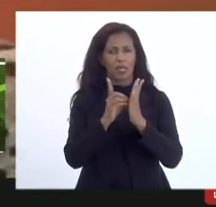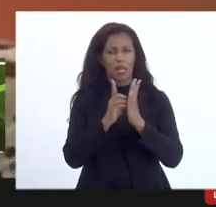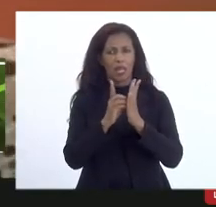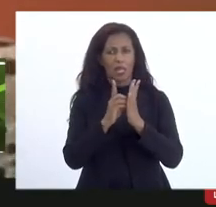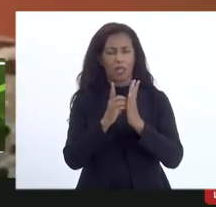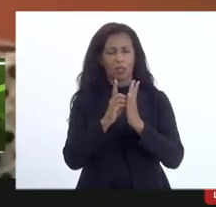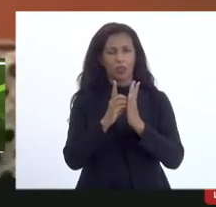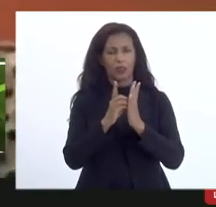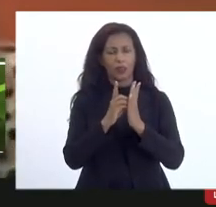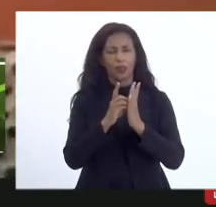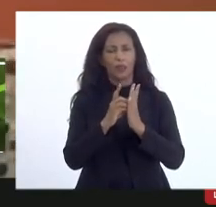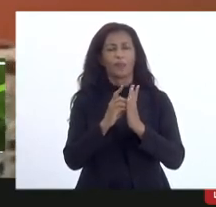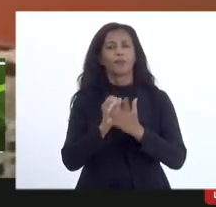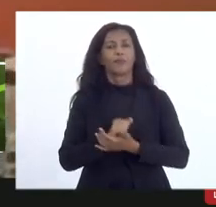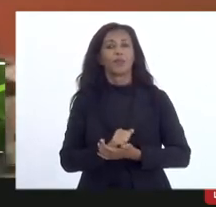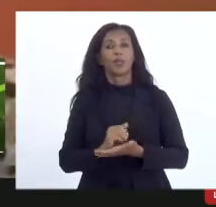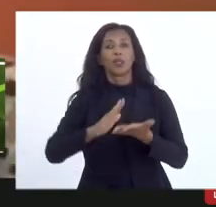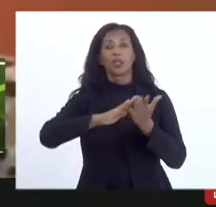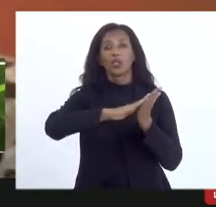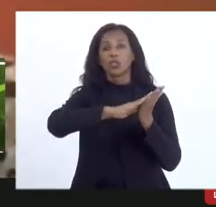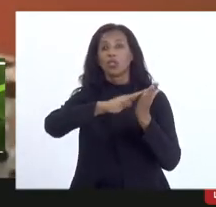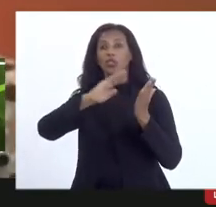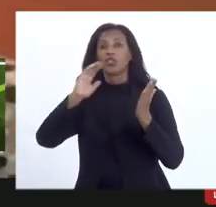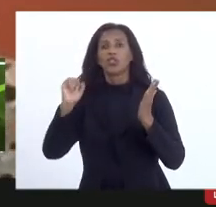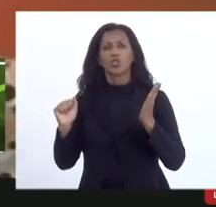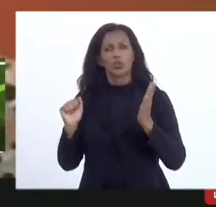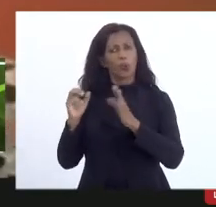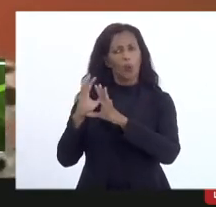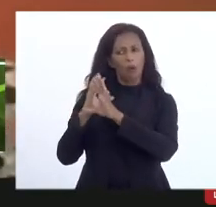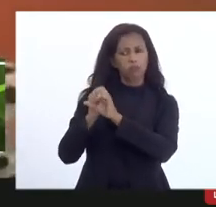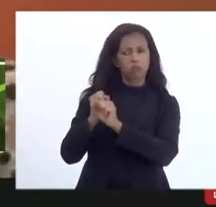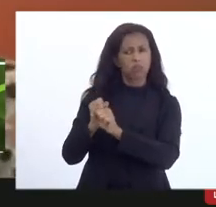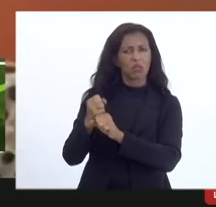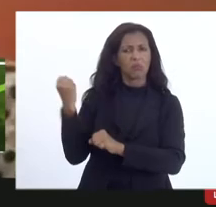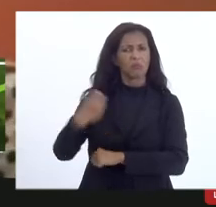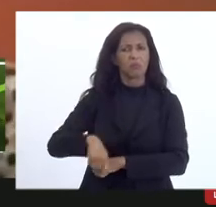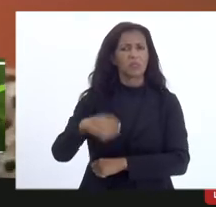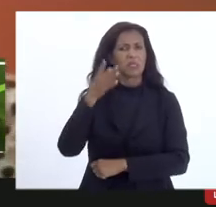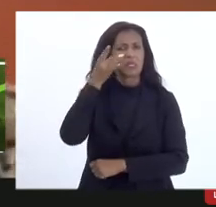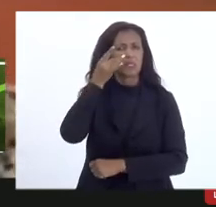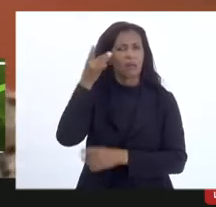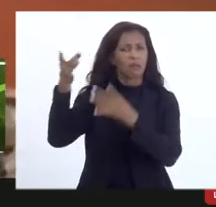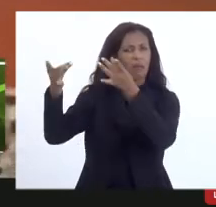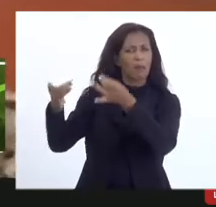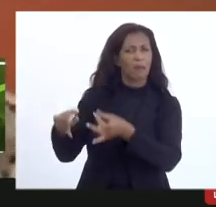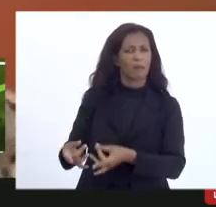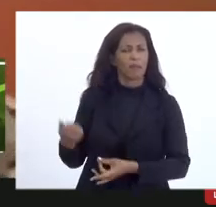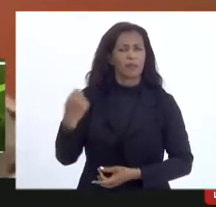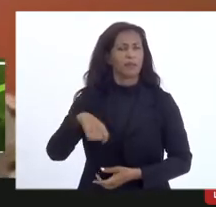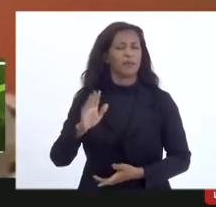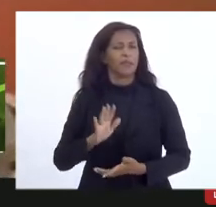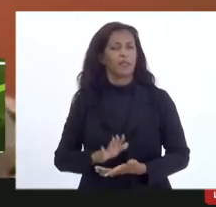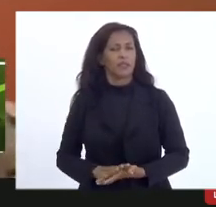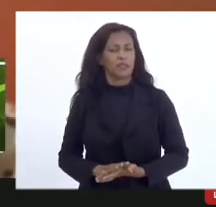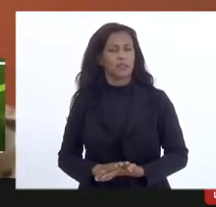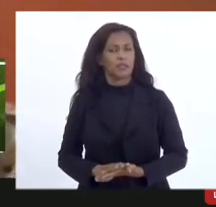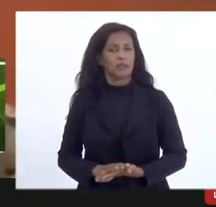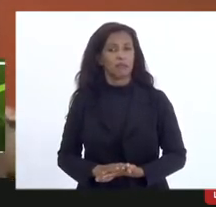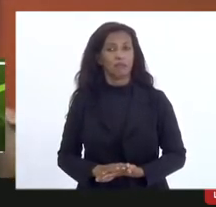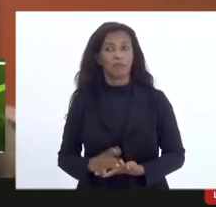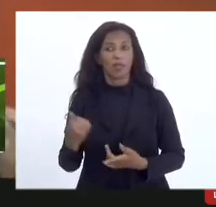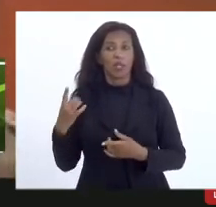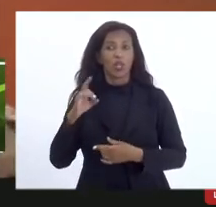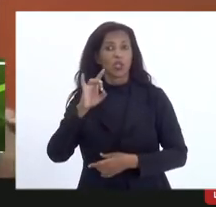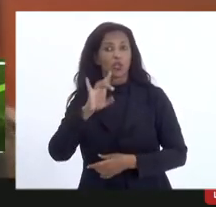regulamentou a LAB tirou a prestação de contas detalhada a prestação de contas financeiras